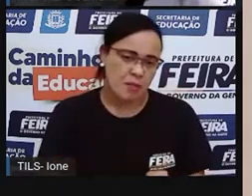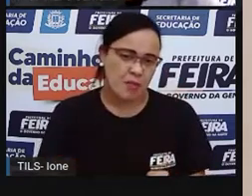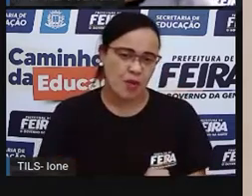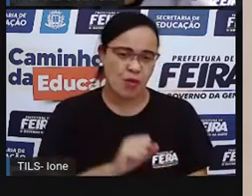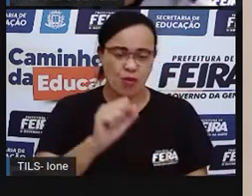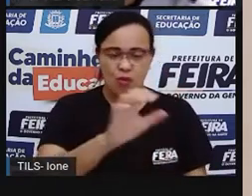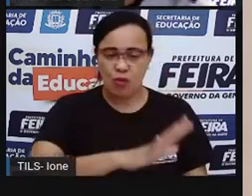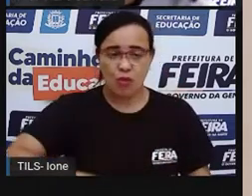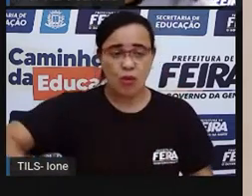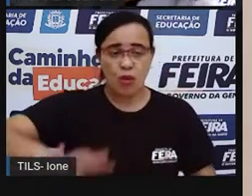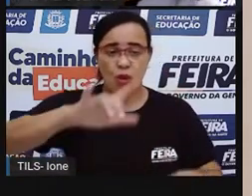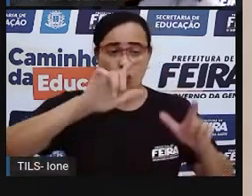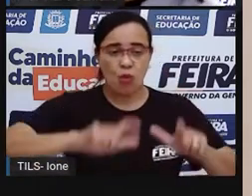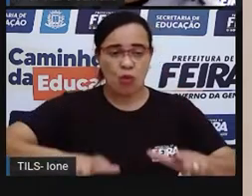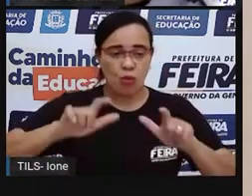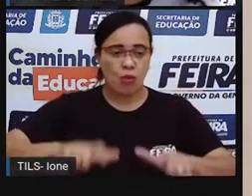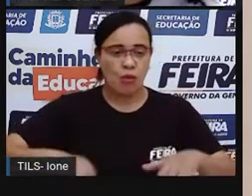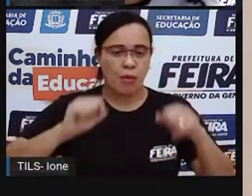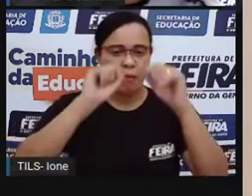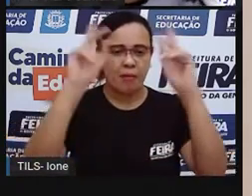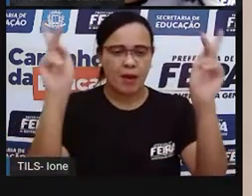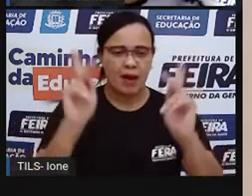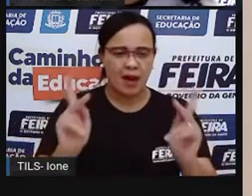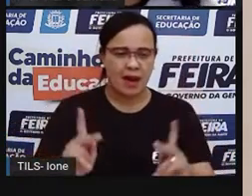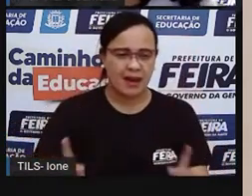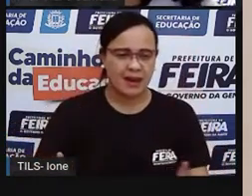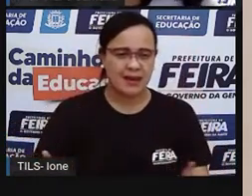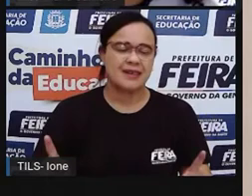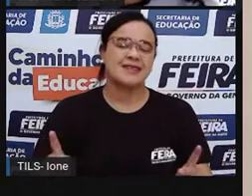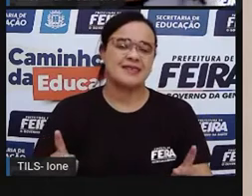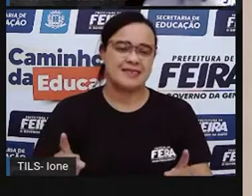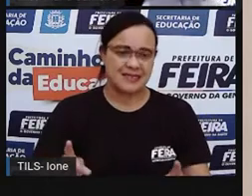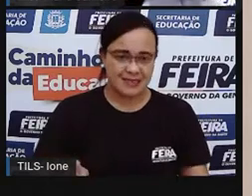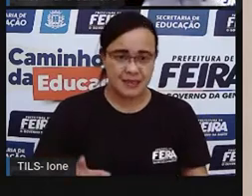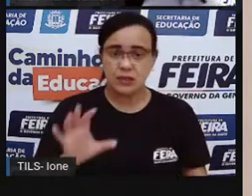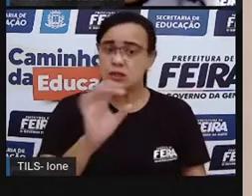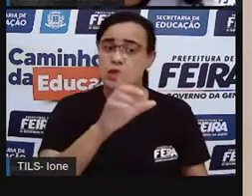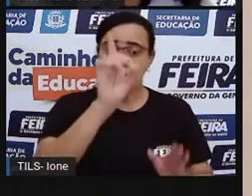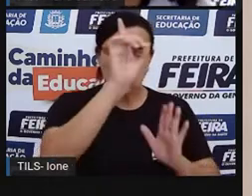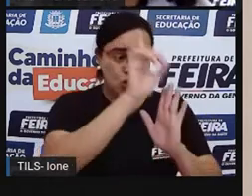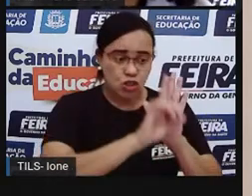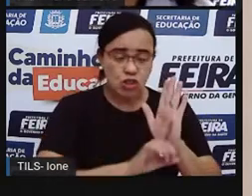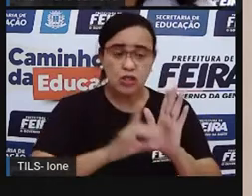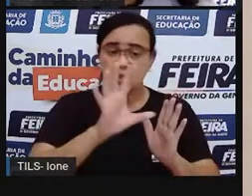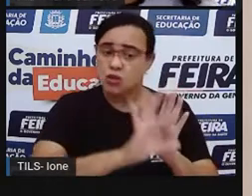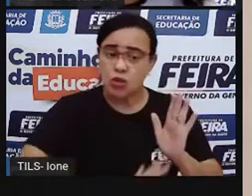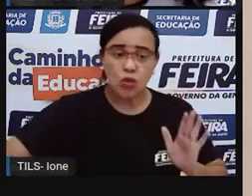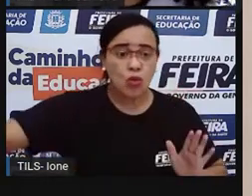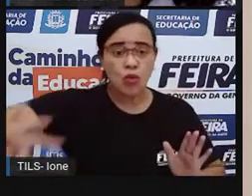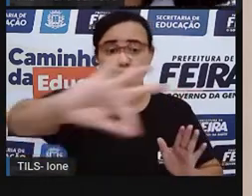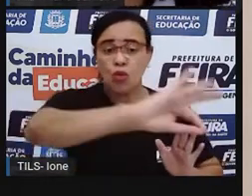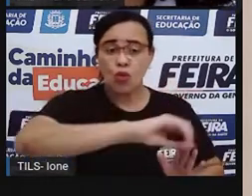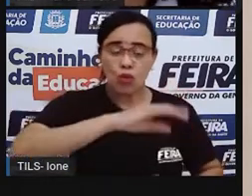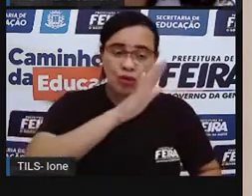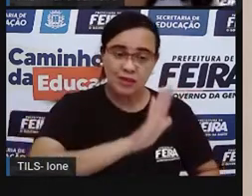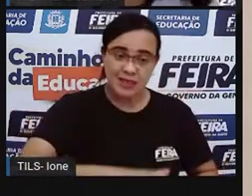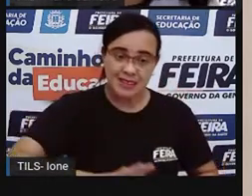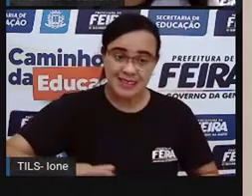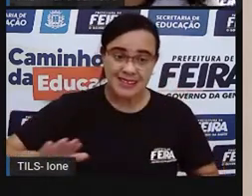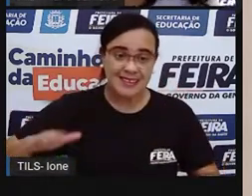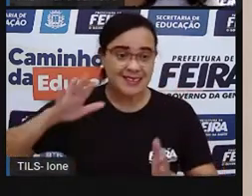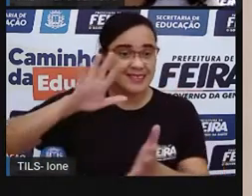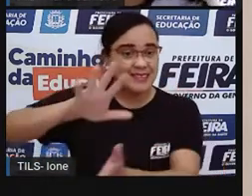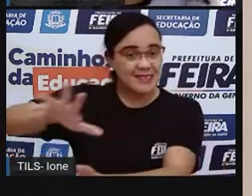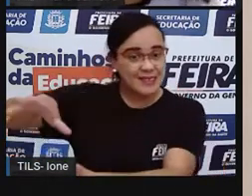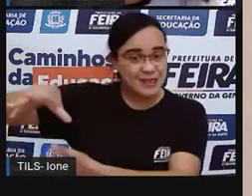compreensão. Esses são os direitos de todas as crianças do mundo. Quando todos eles forem